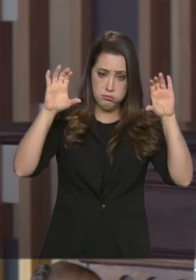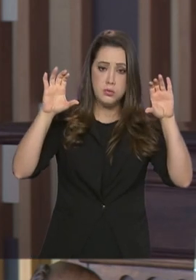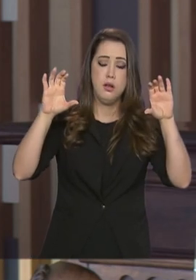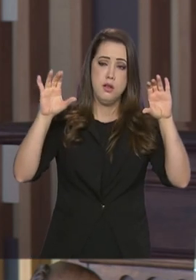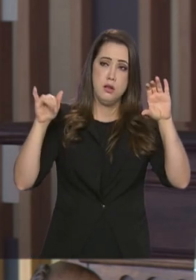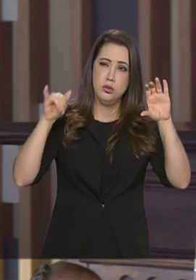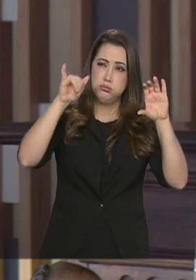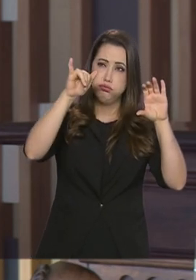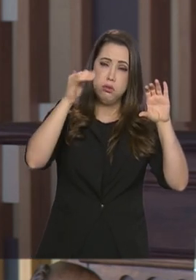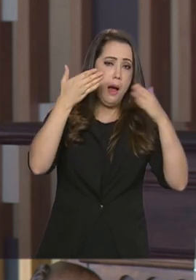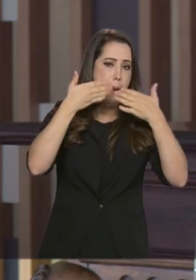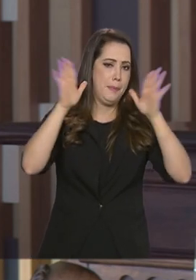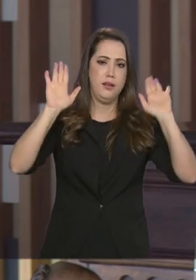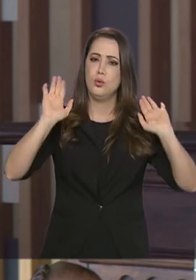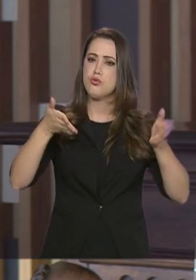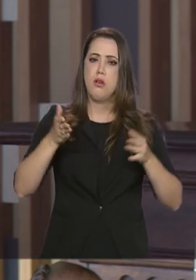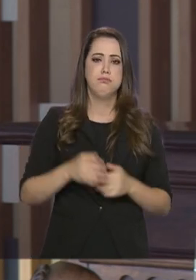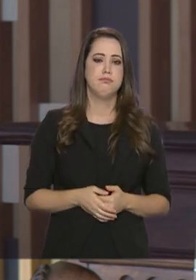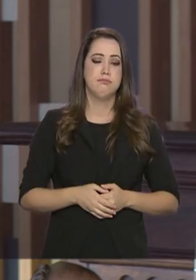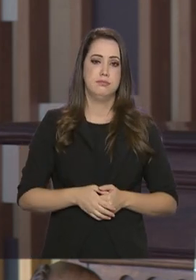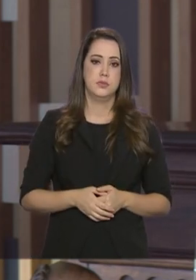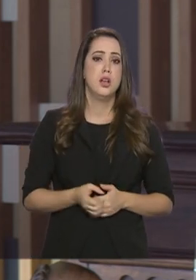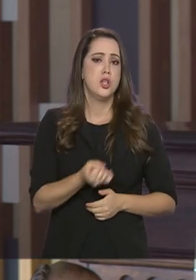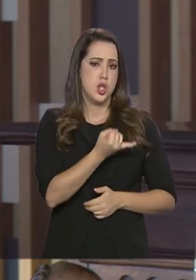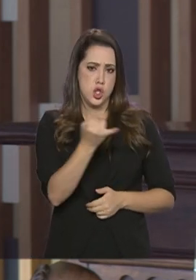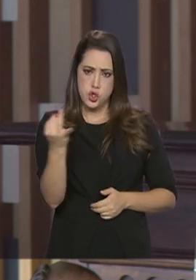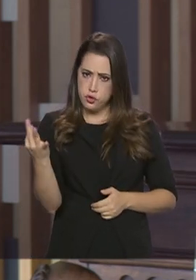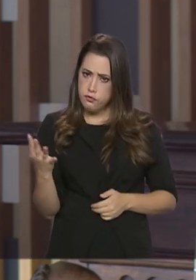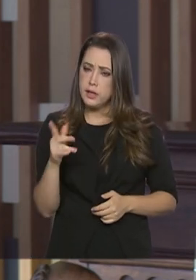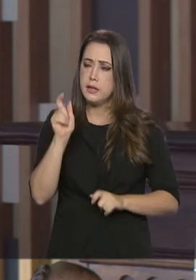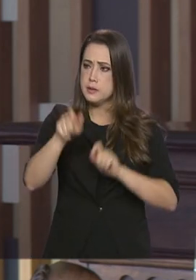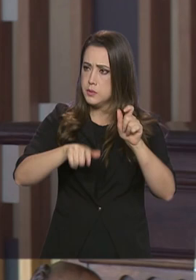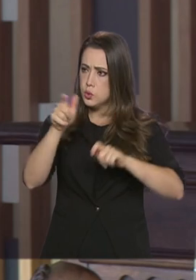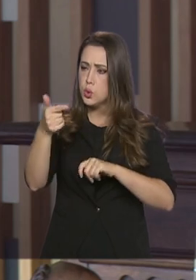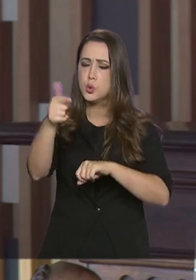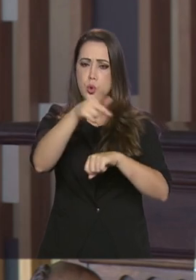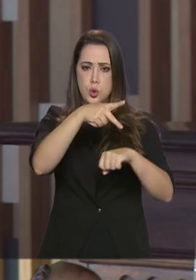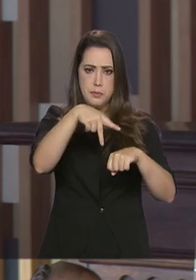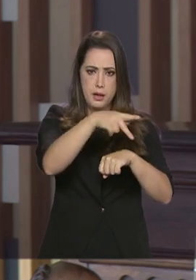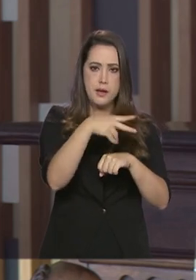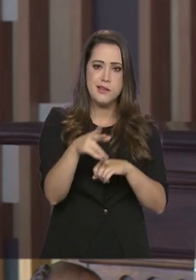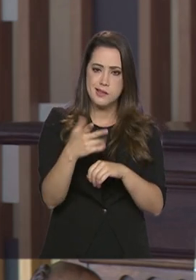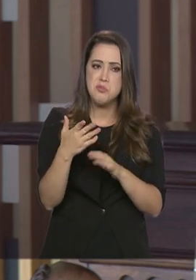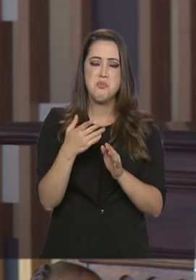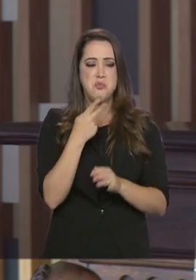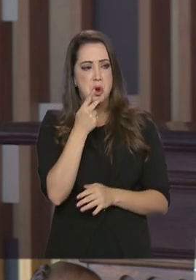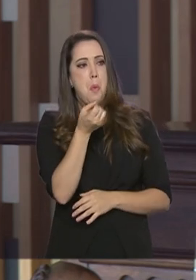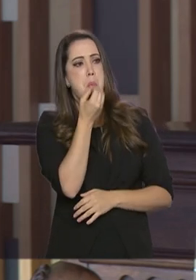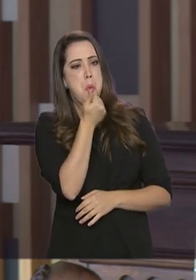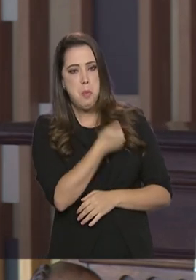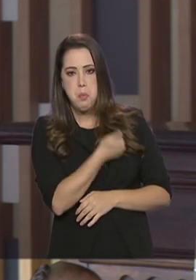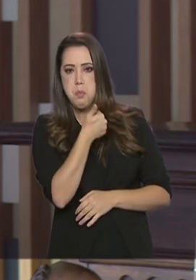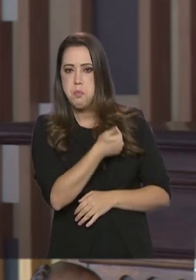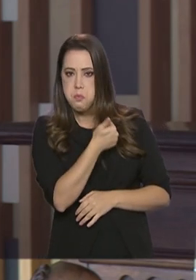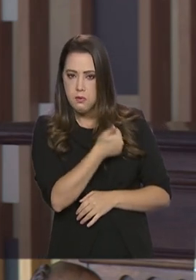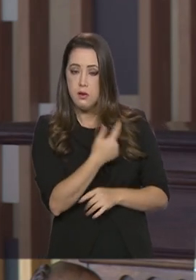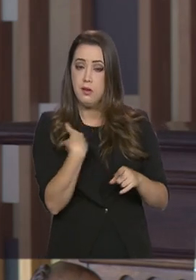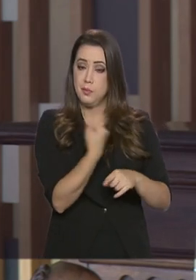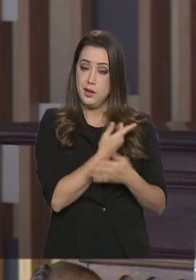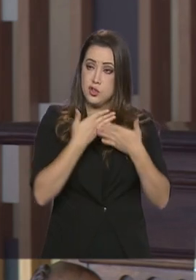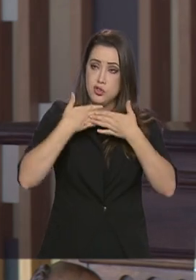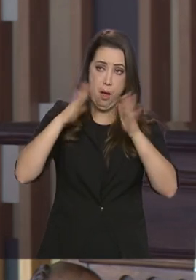elogiados por isso, por diferentes parceiros ao redor do mundo. A nossa abertura para manter